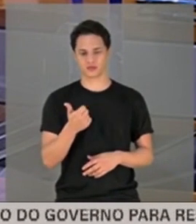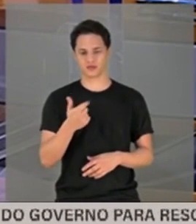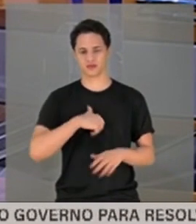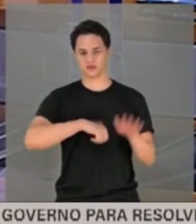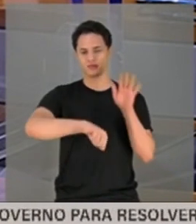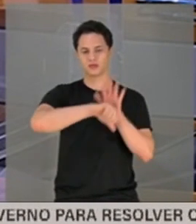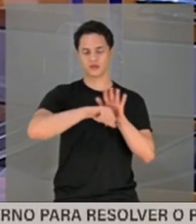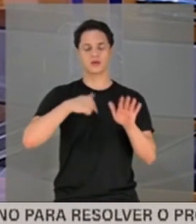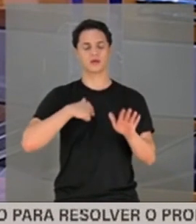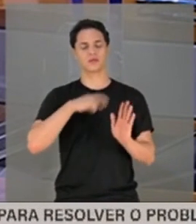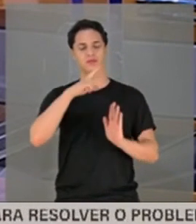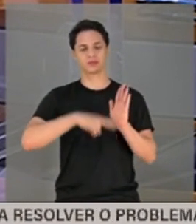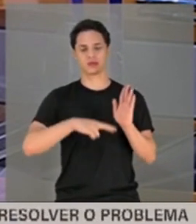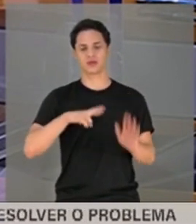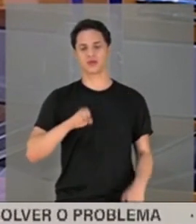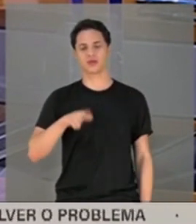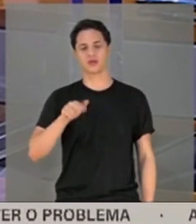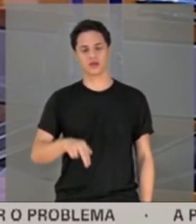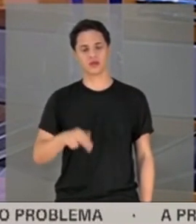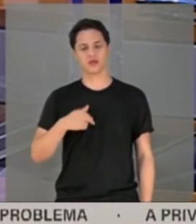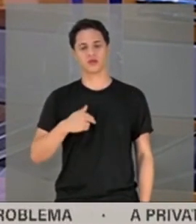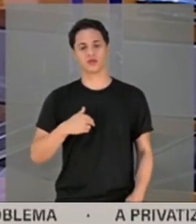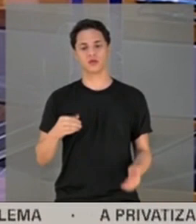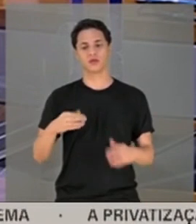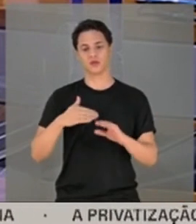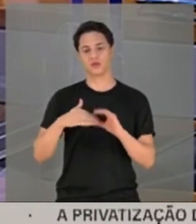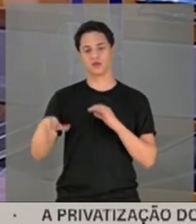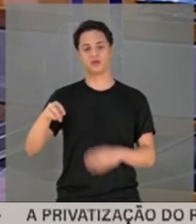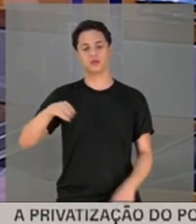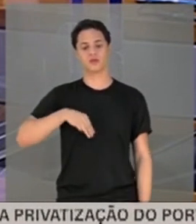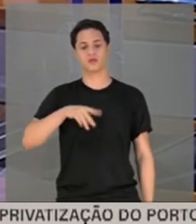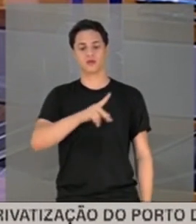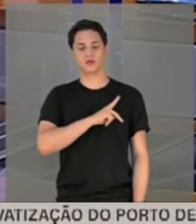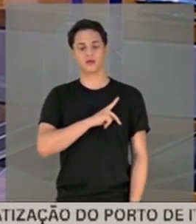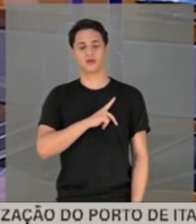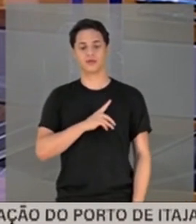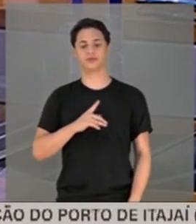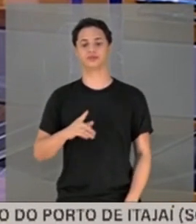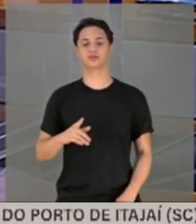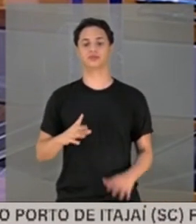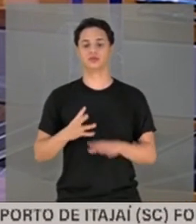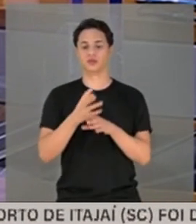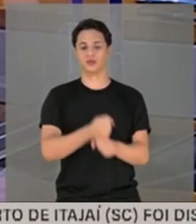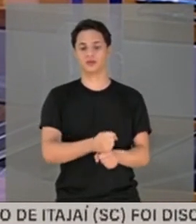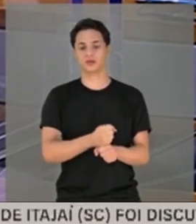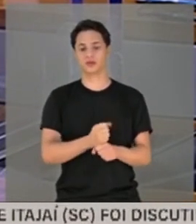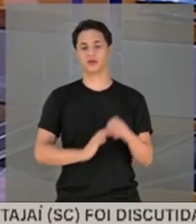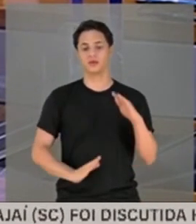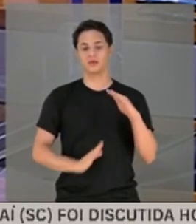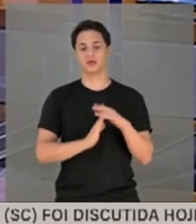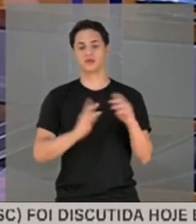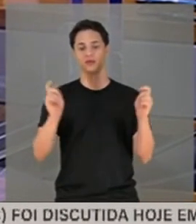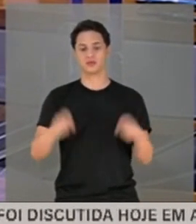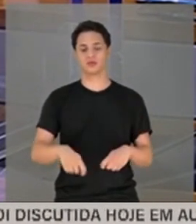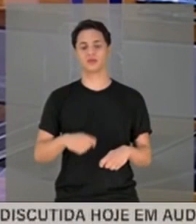cometido pelo senador Renan Calheiros serão encaminhadas por meio ao Ministério Público Federal e as penas máximas somadas dessas possibilidades